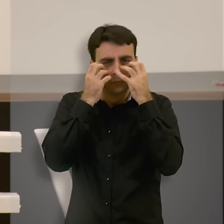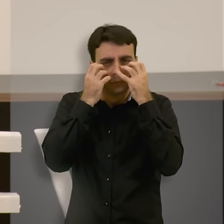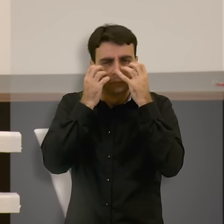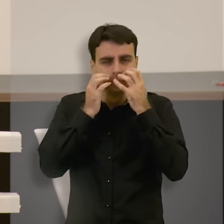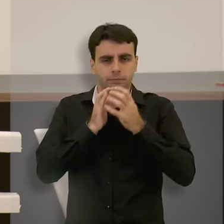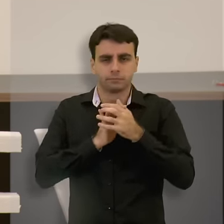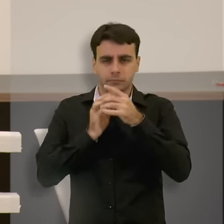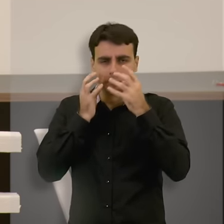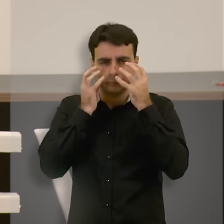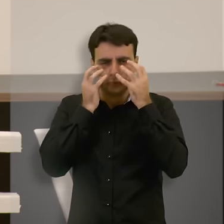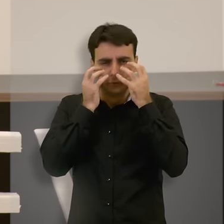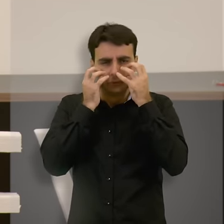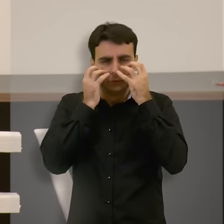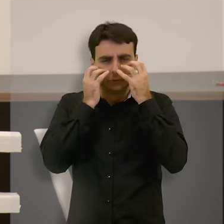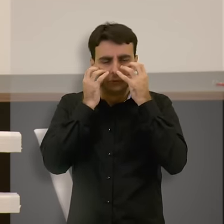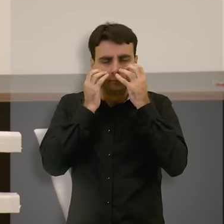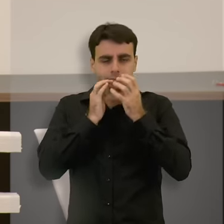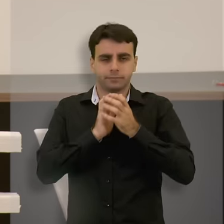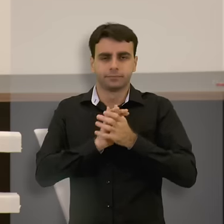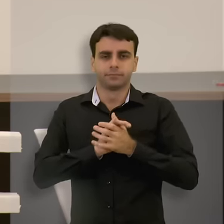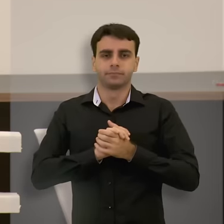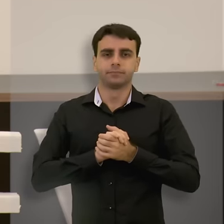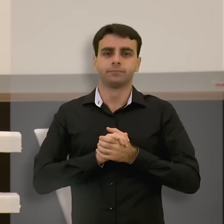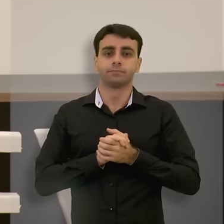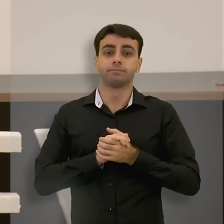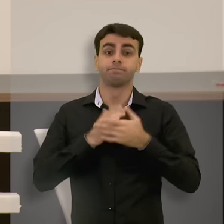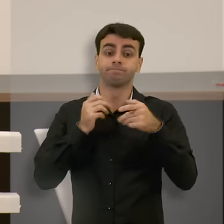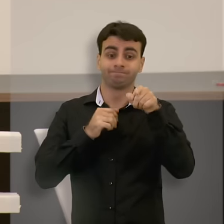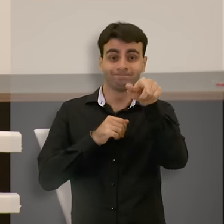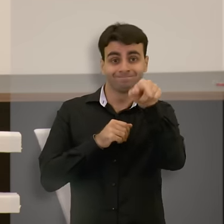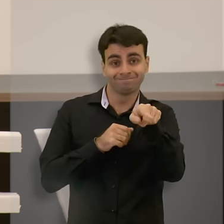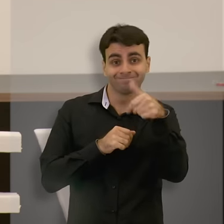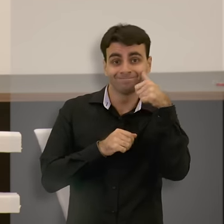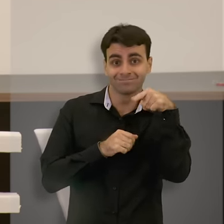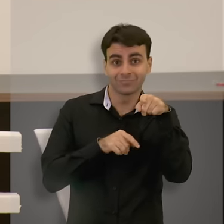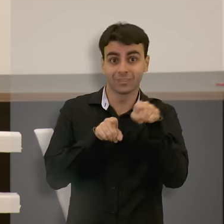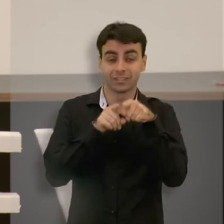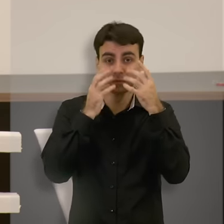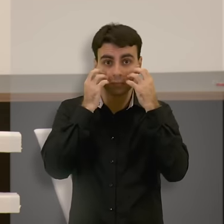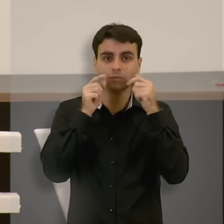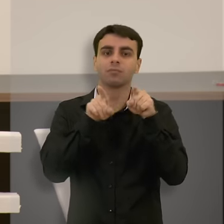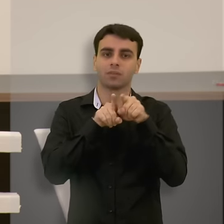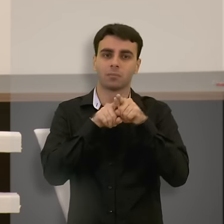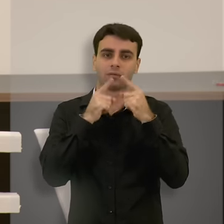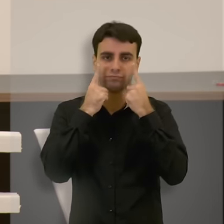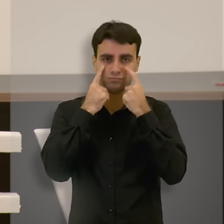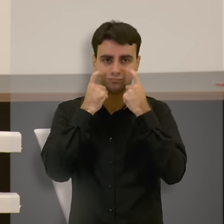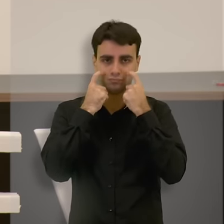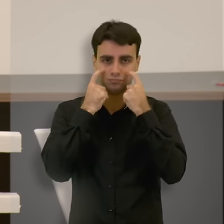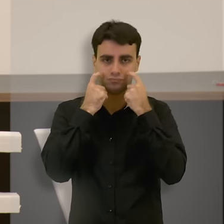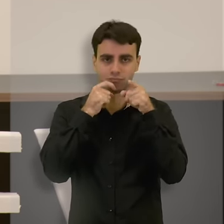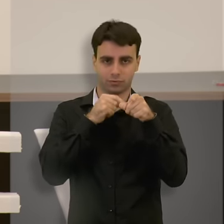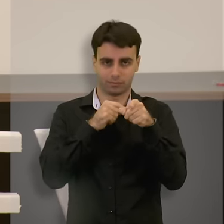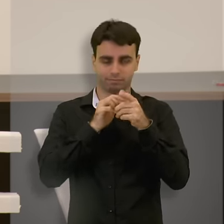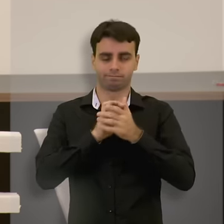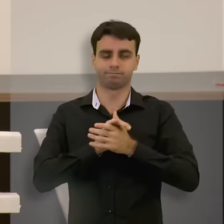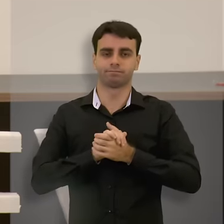disso. O olho dele encheu d'água. E o da esposa do lado dele não só encheu d'água, quando ela começou a chorar.